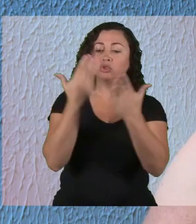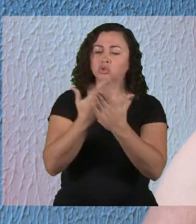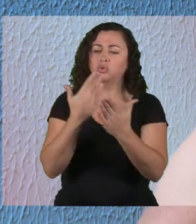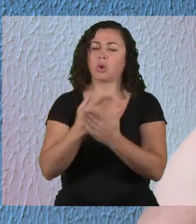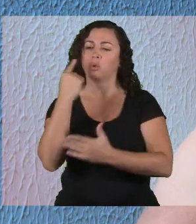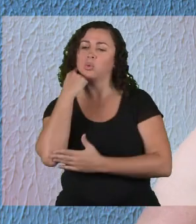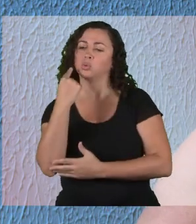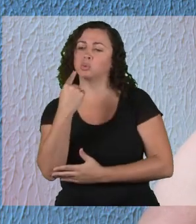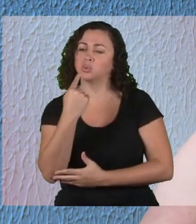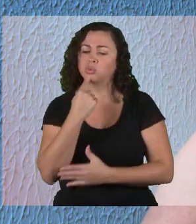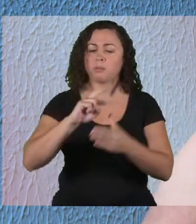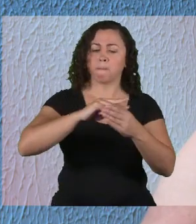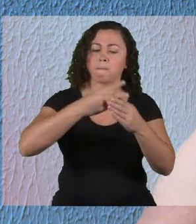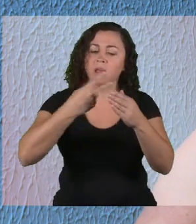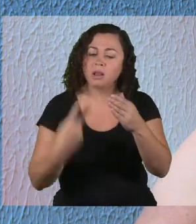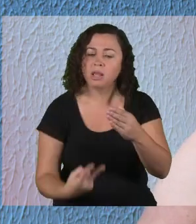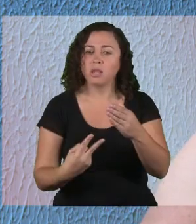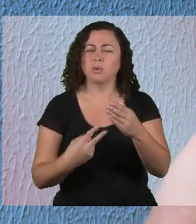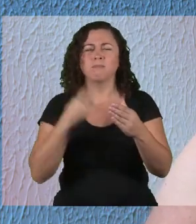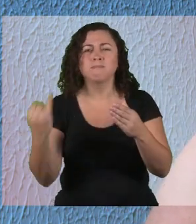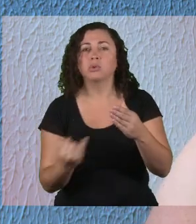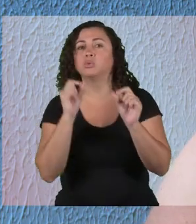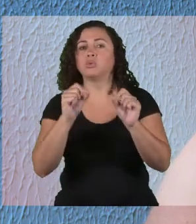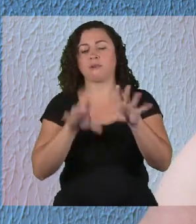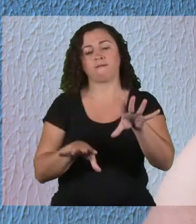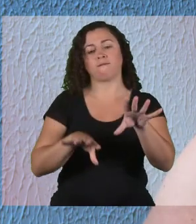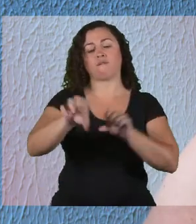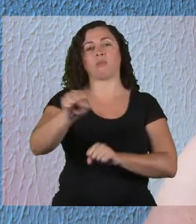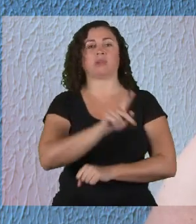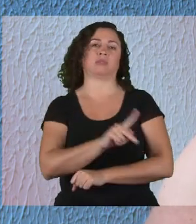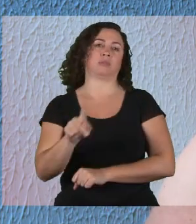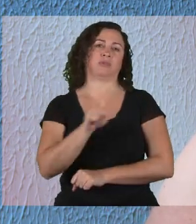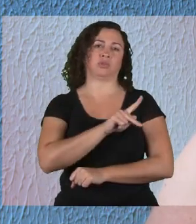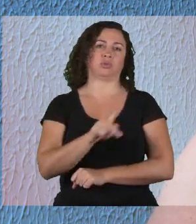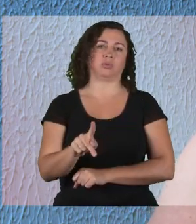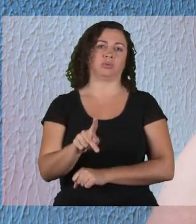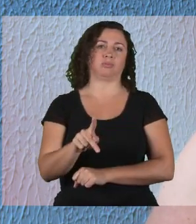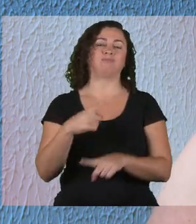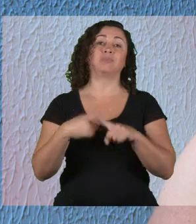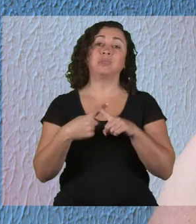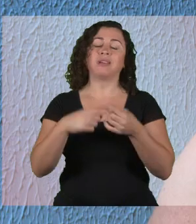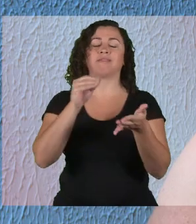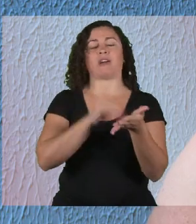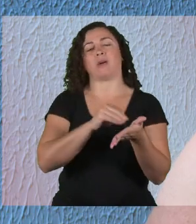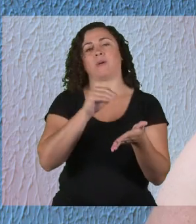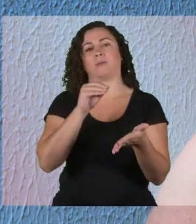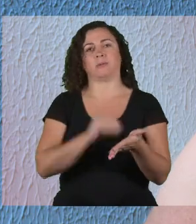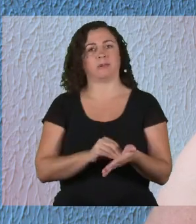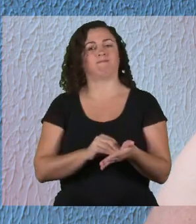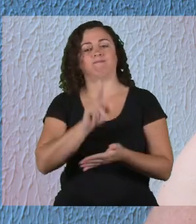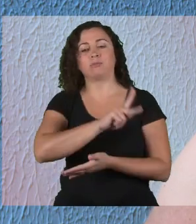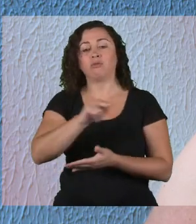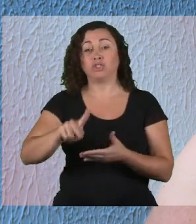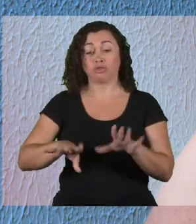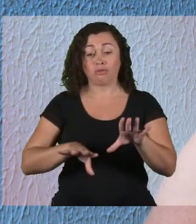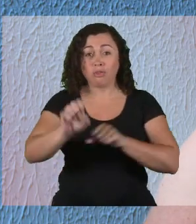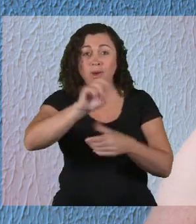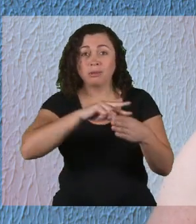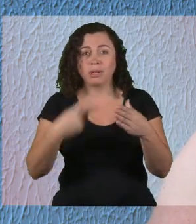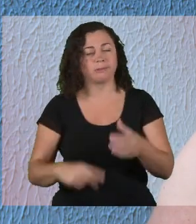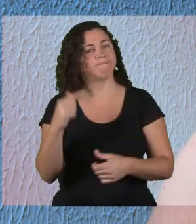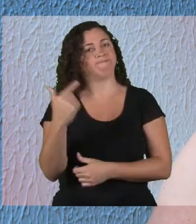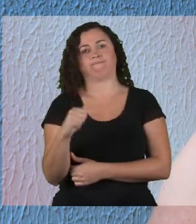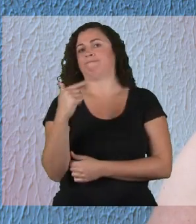de surdos, uma escola bilingüe de surdos, é a formação de professores. Nós não temos professores formados bilingües.